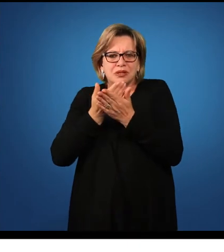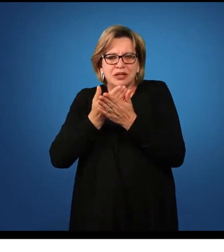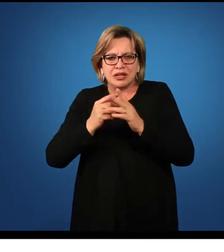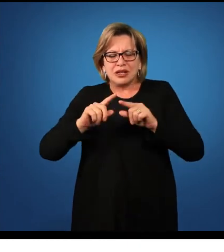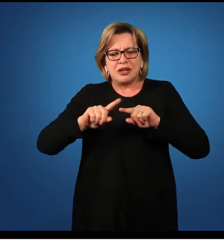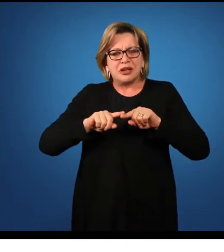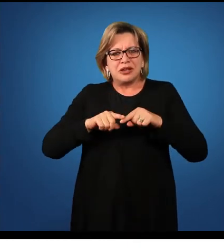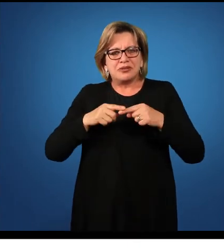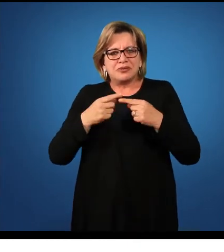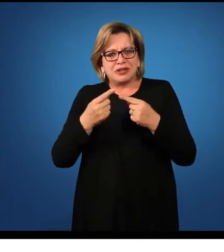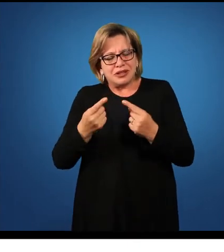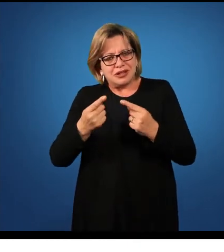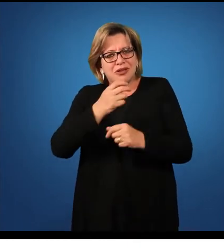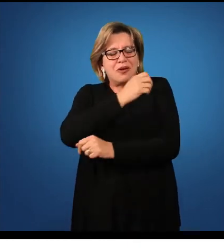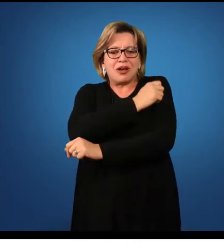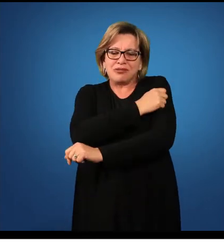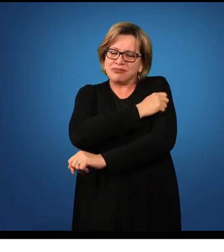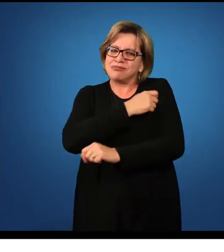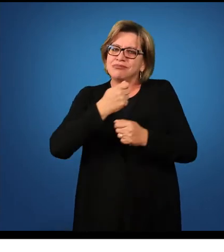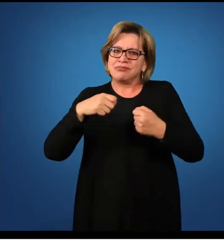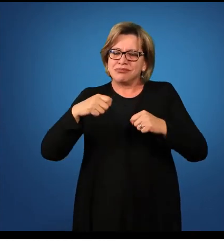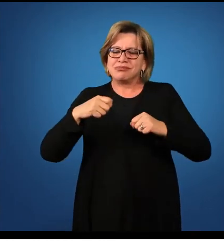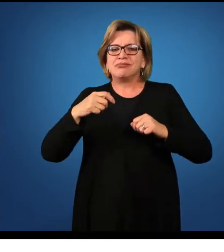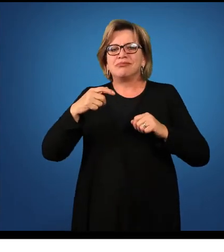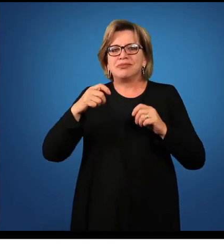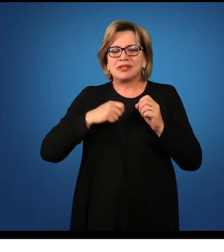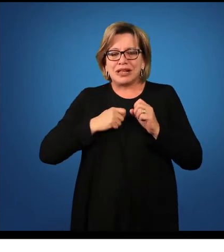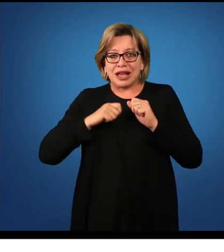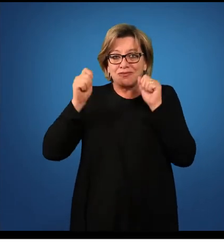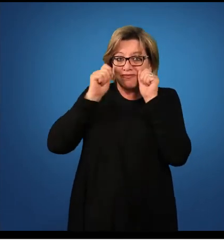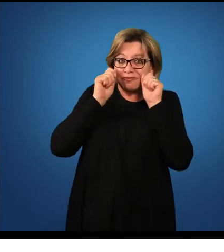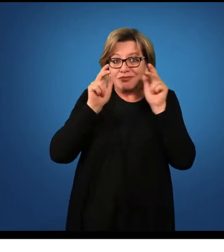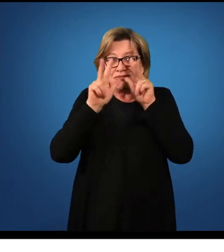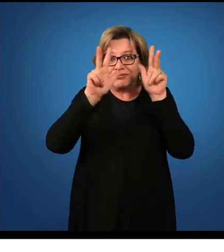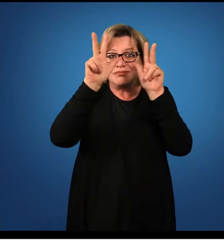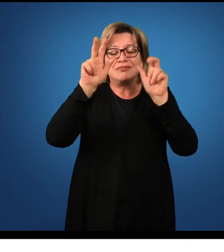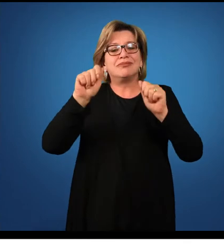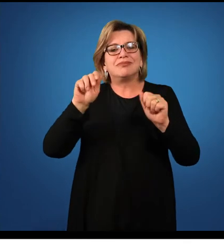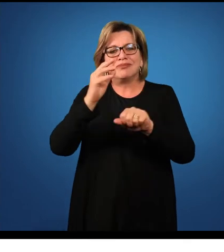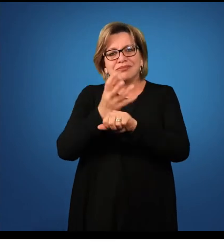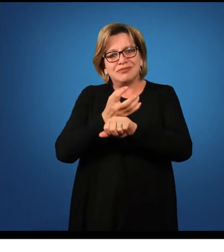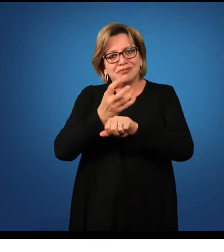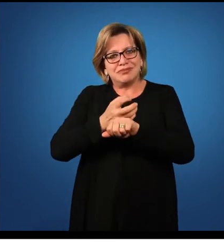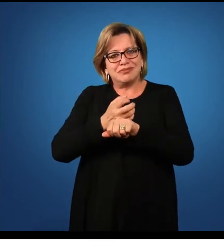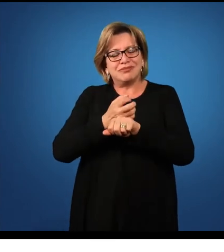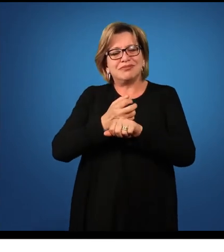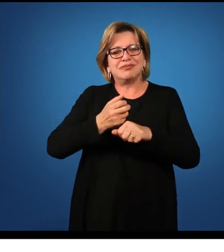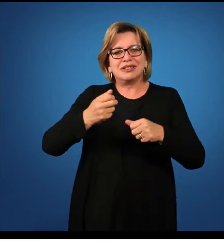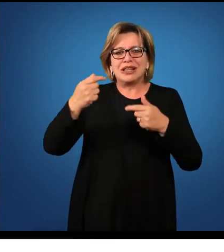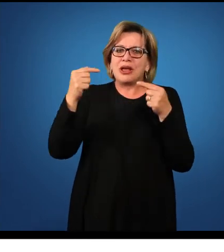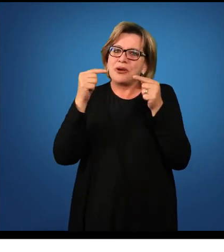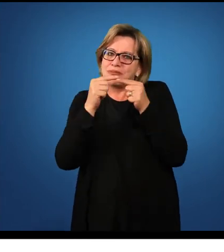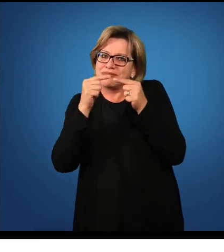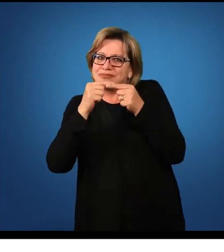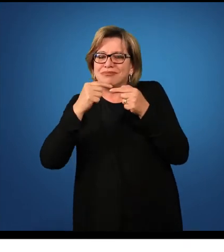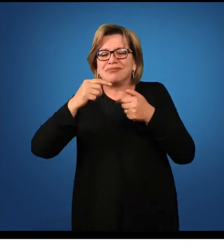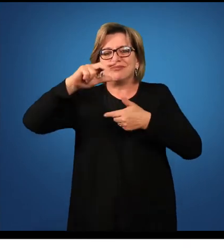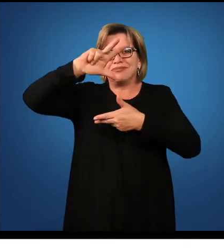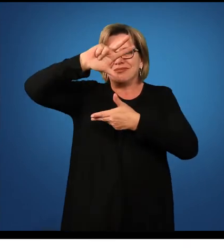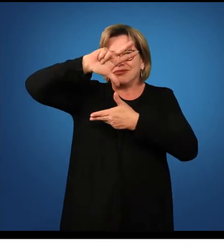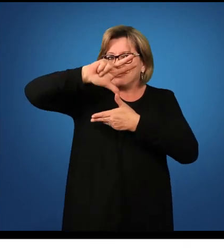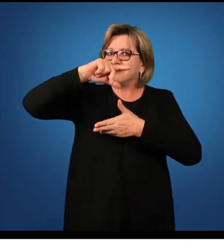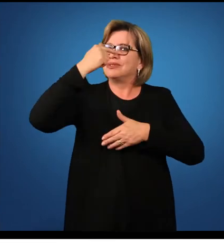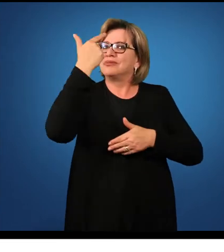o aluno tenha que estar antenado com a disciplina de latim 1 para entender essa